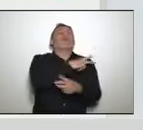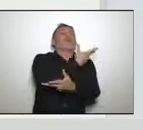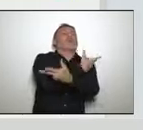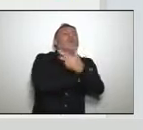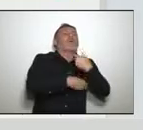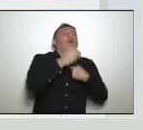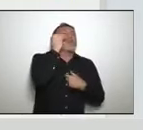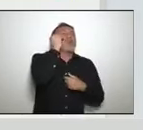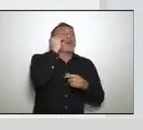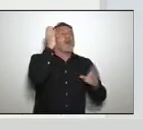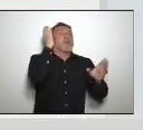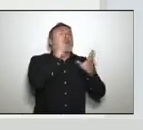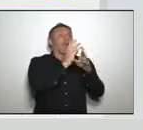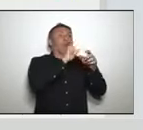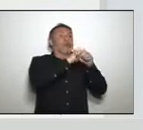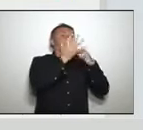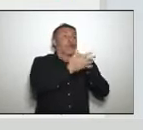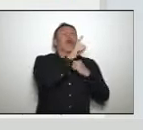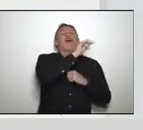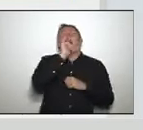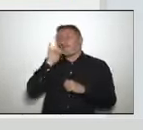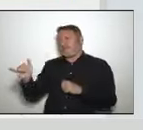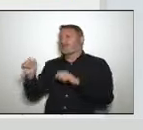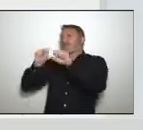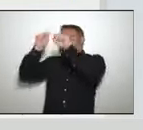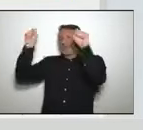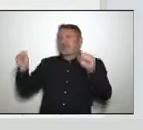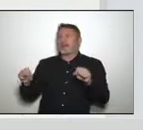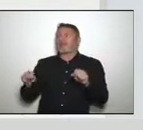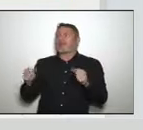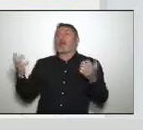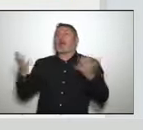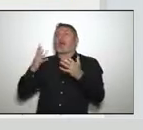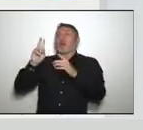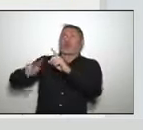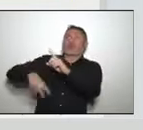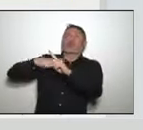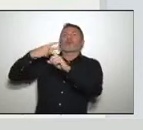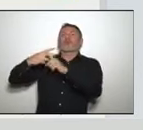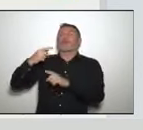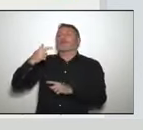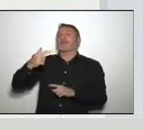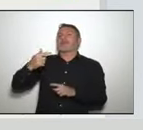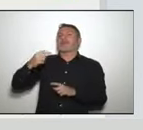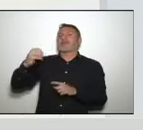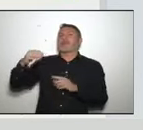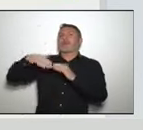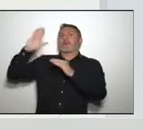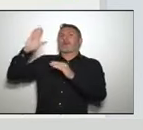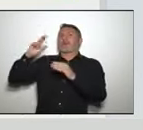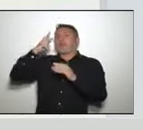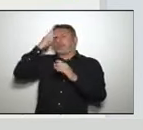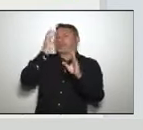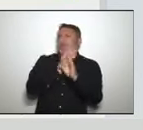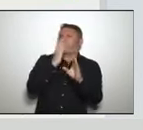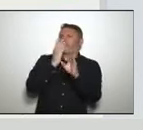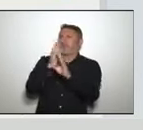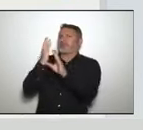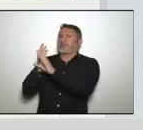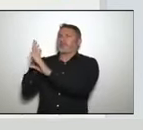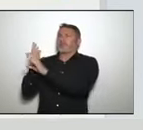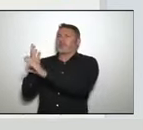Nós, hoje, então, chegamos a 754 casos confirmados. Então, com essas